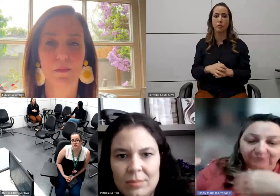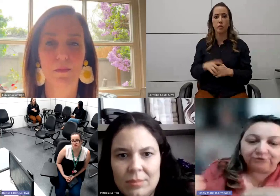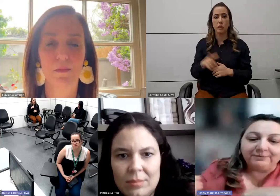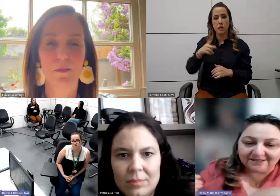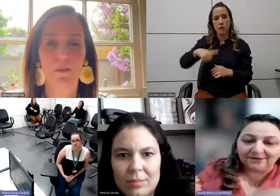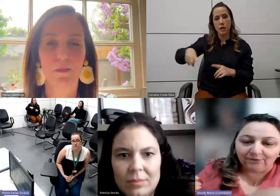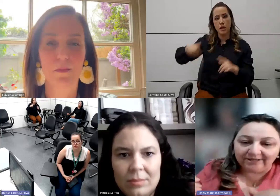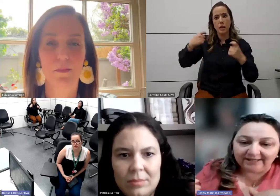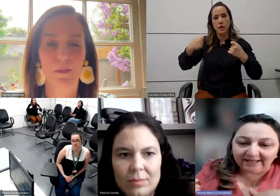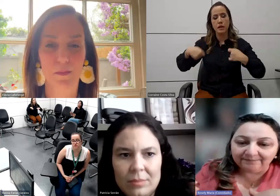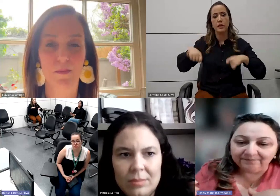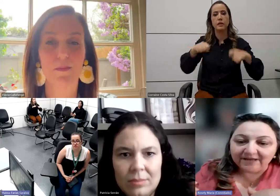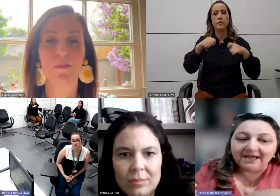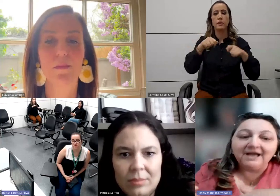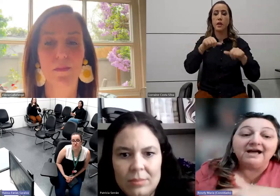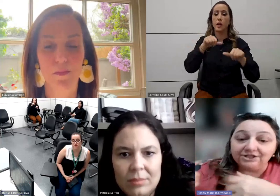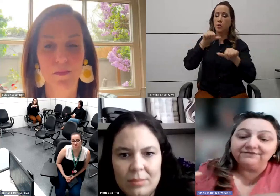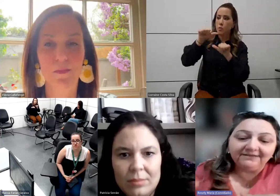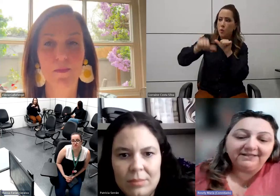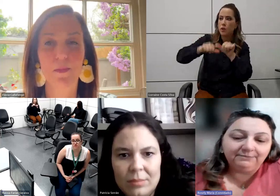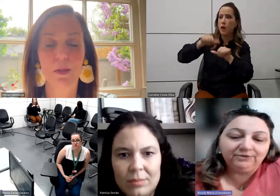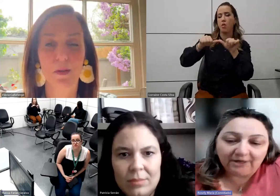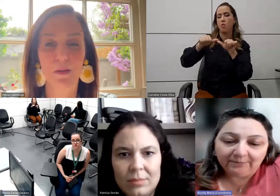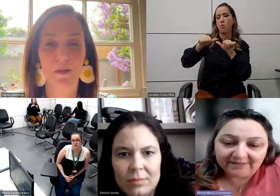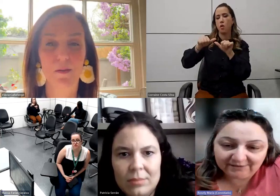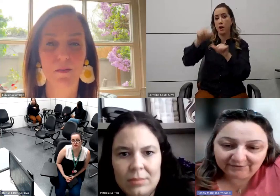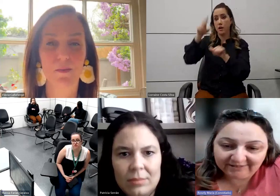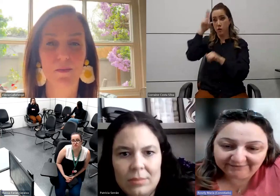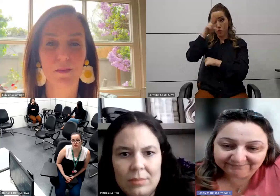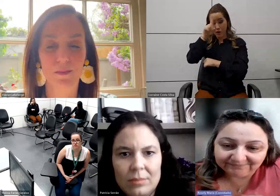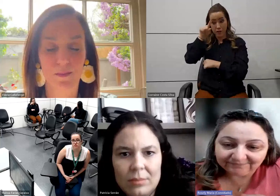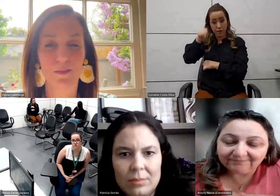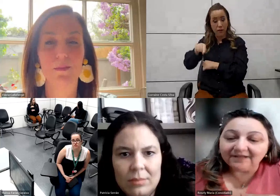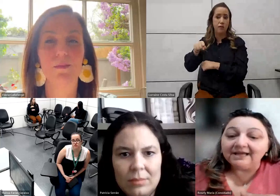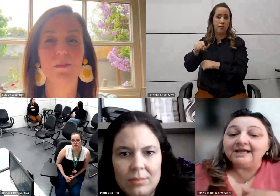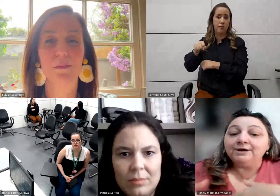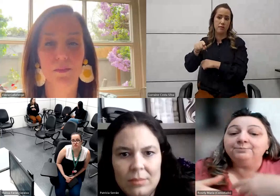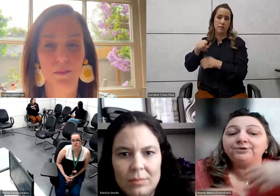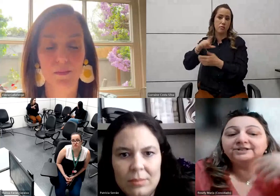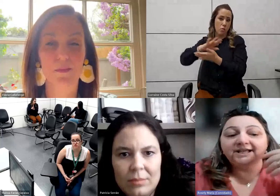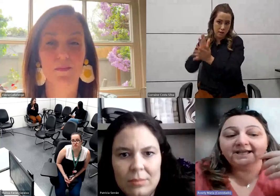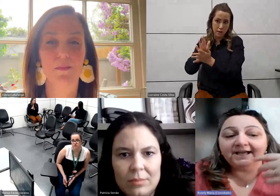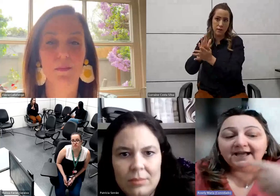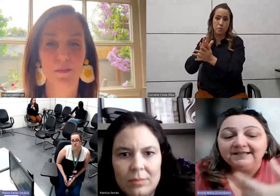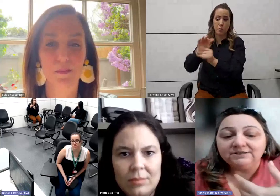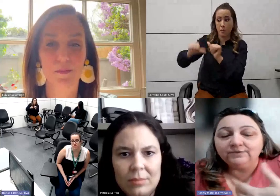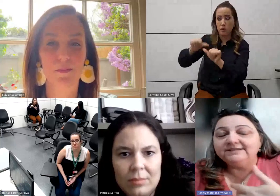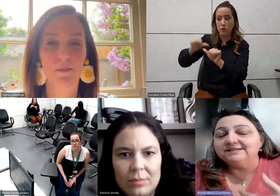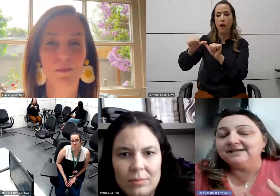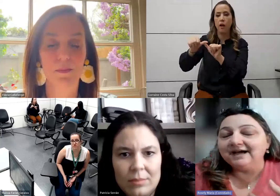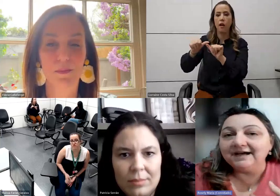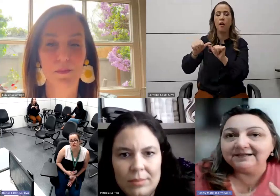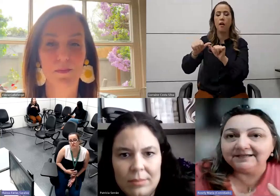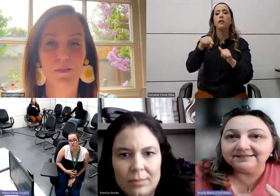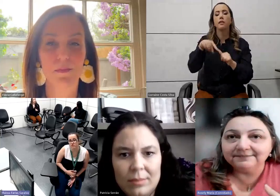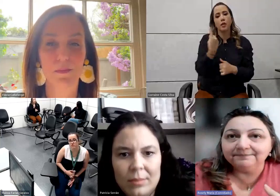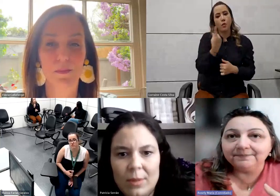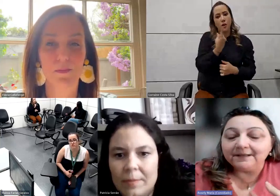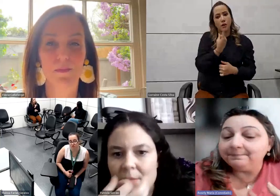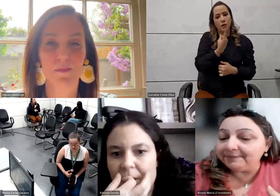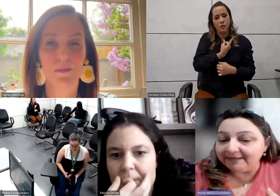mudar toda uma história. A gente vai ter que mudar uma história, porque as doenças